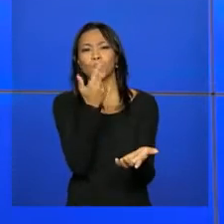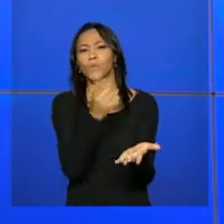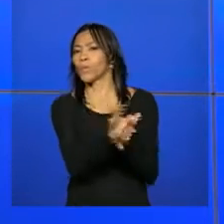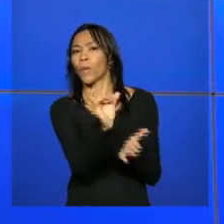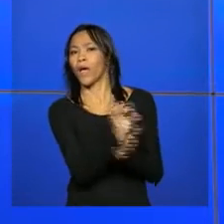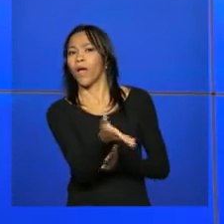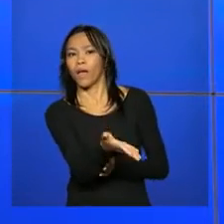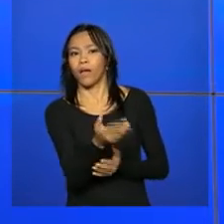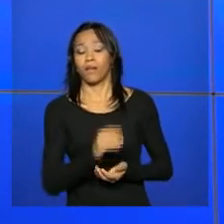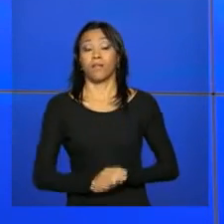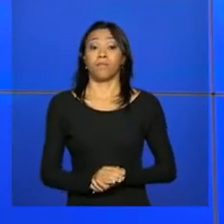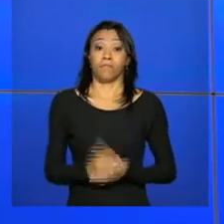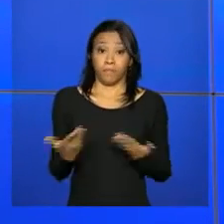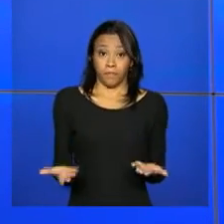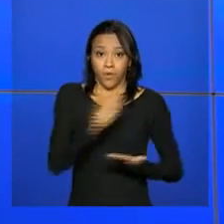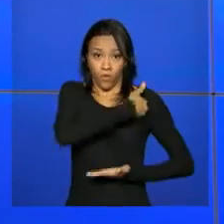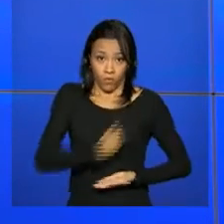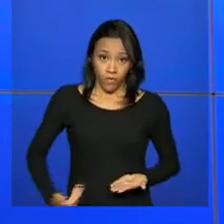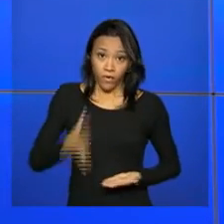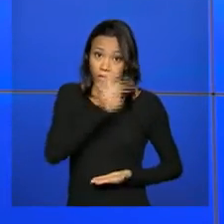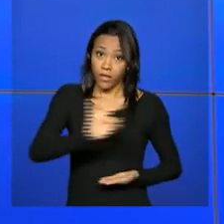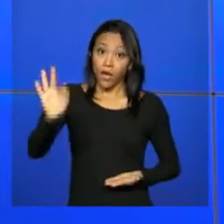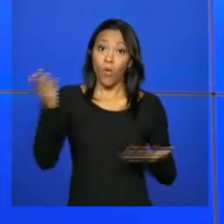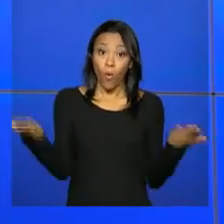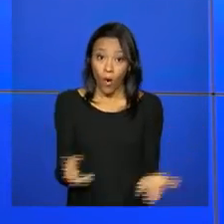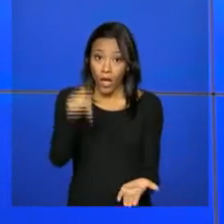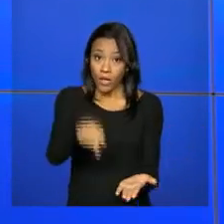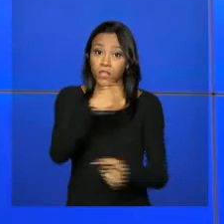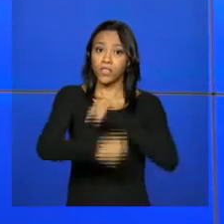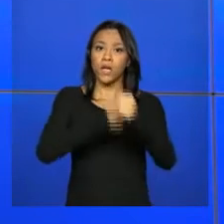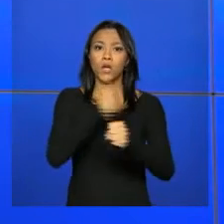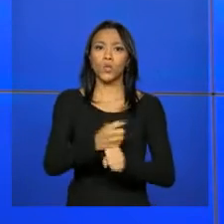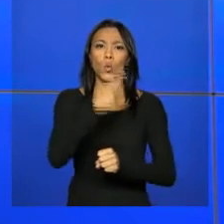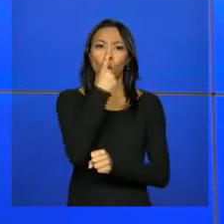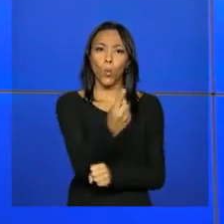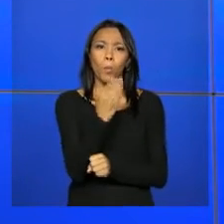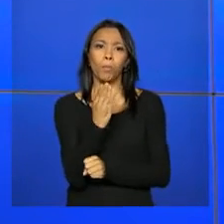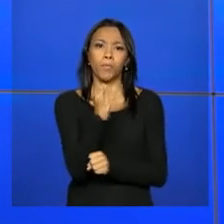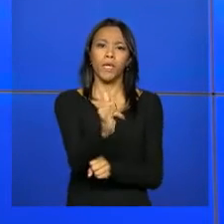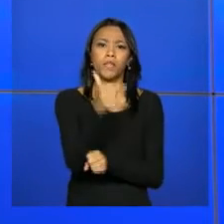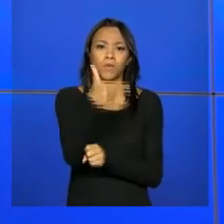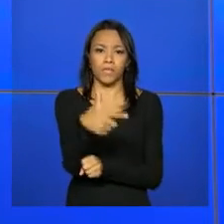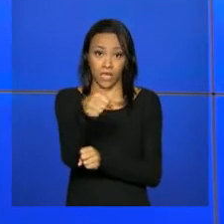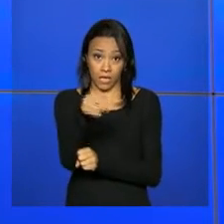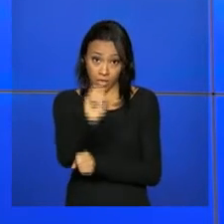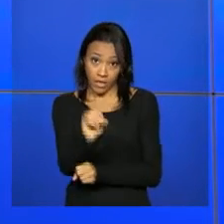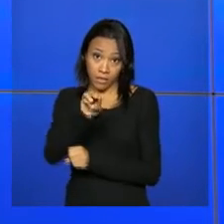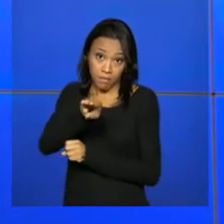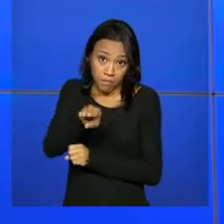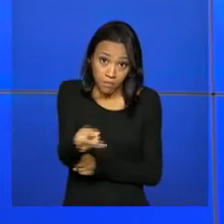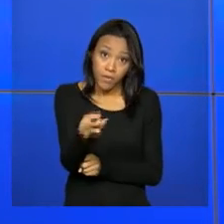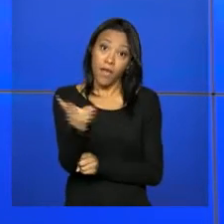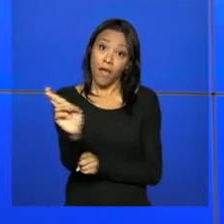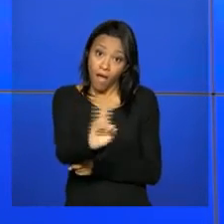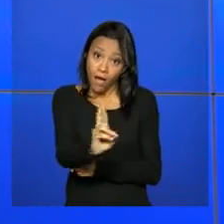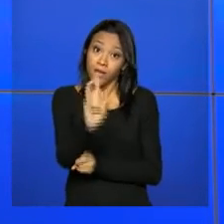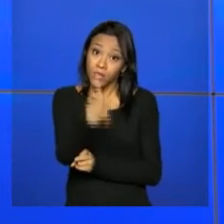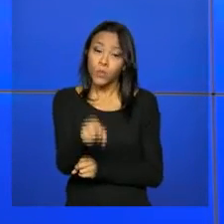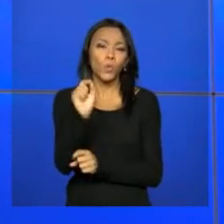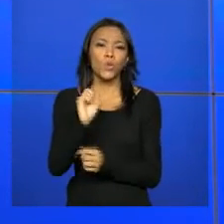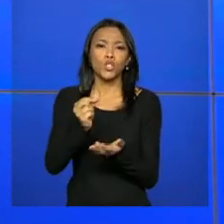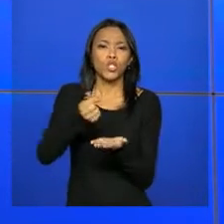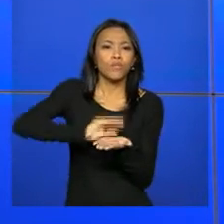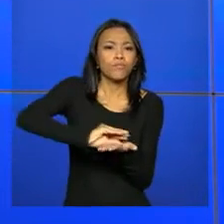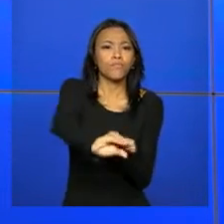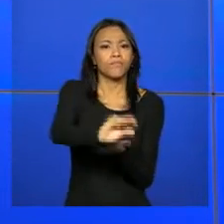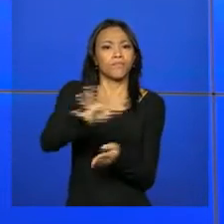E o governo federal liberou para este ano 1 bilhão 270 milhões de reais para o desenvolvimento das ações de vigilância